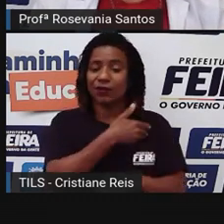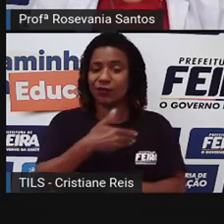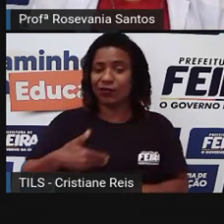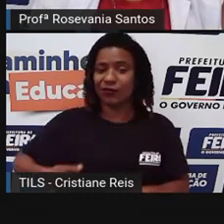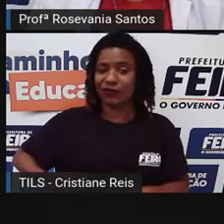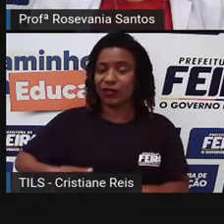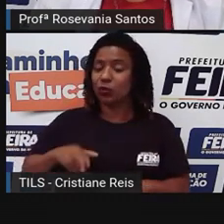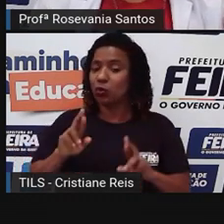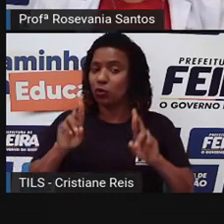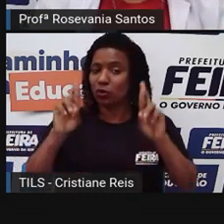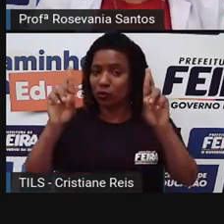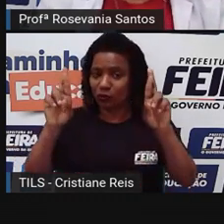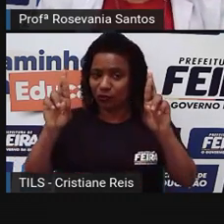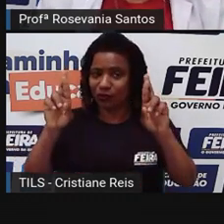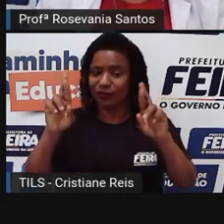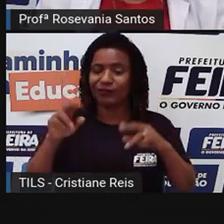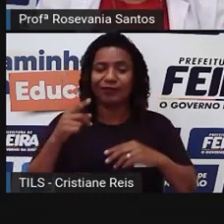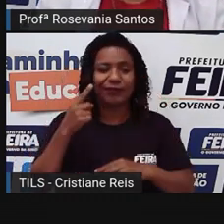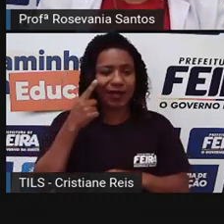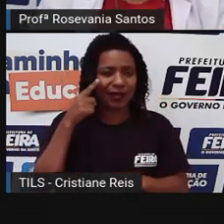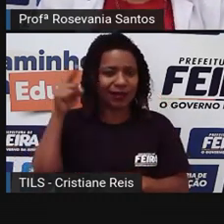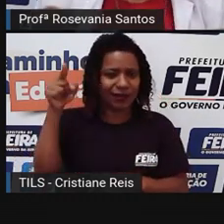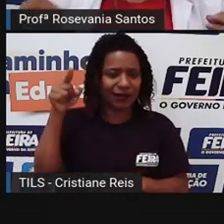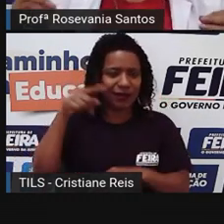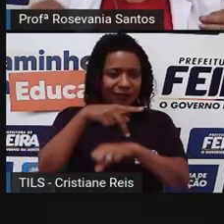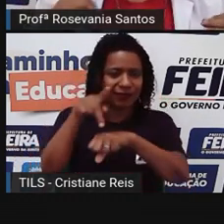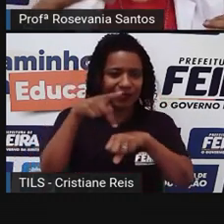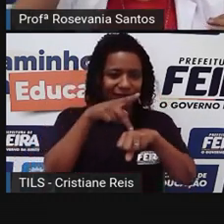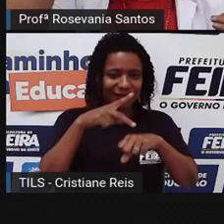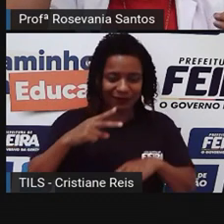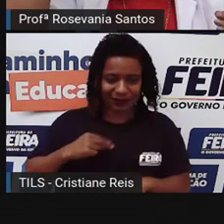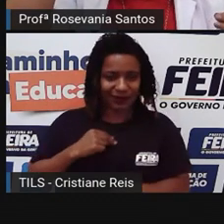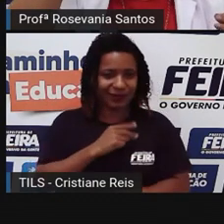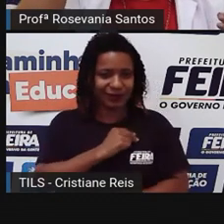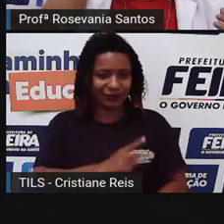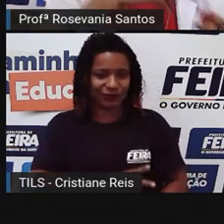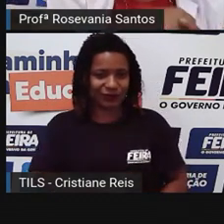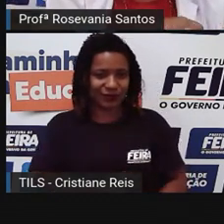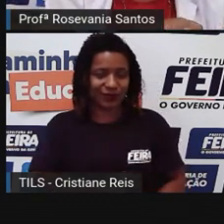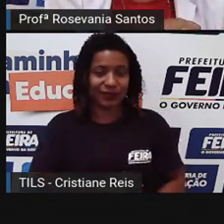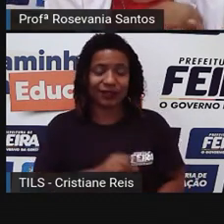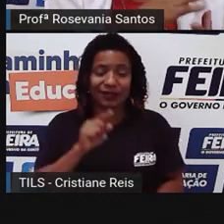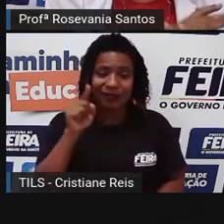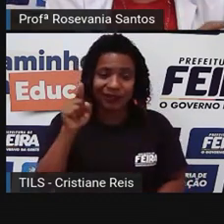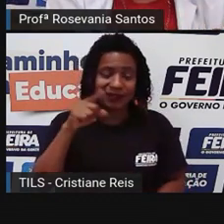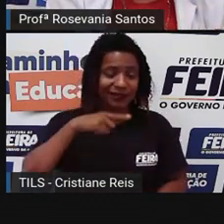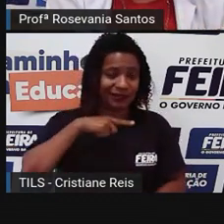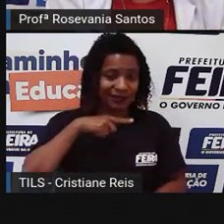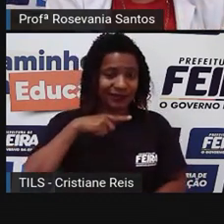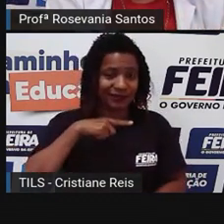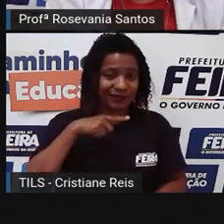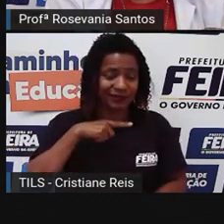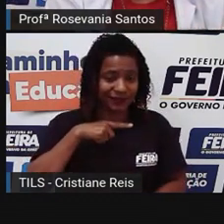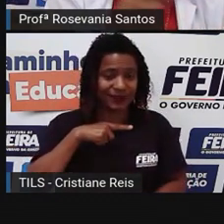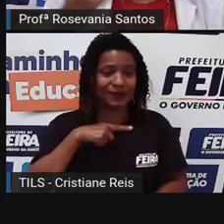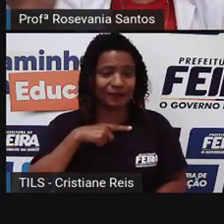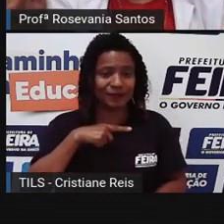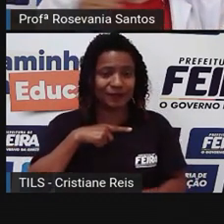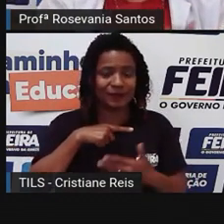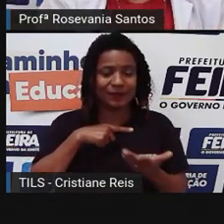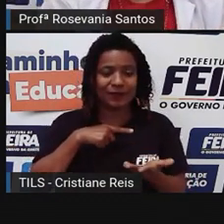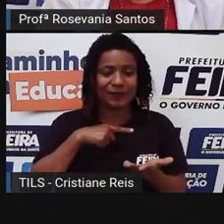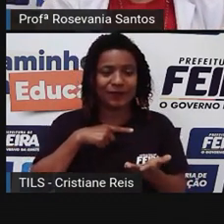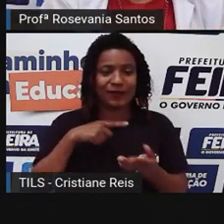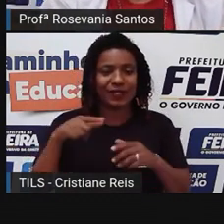dono. Na China, que a gente tem as EEs, né, as zonas econômicas, que elas têm, no caso, né, não